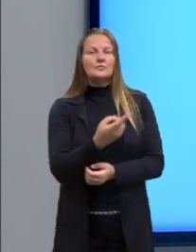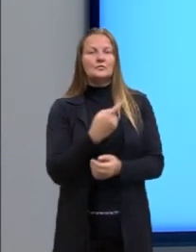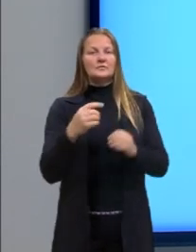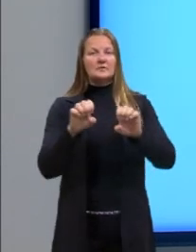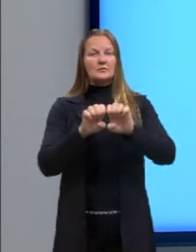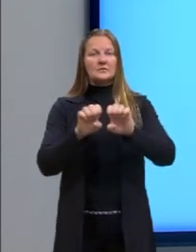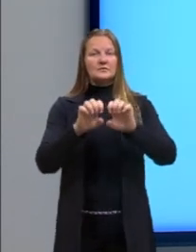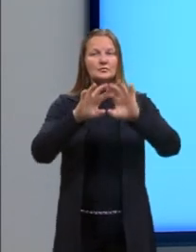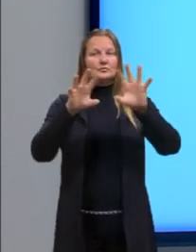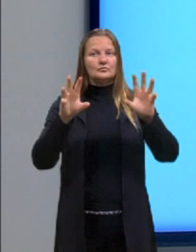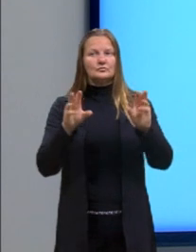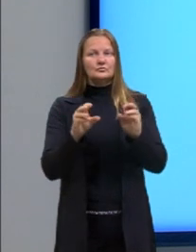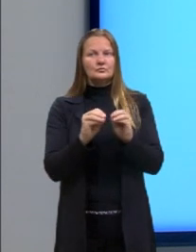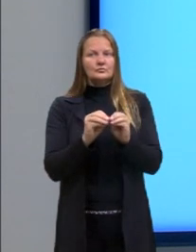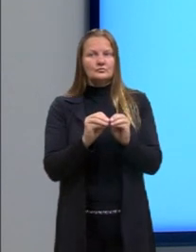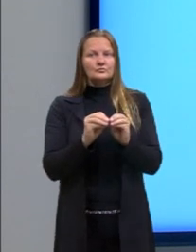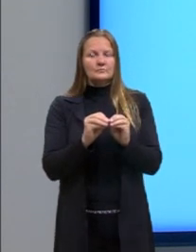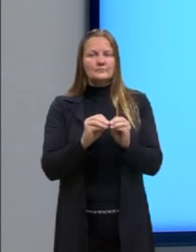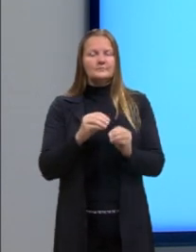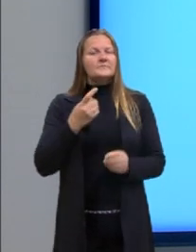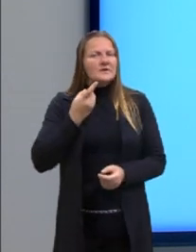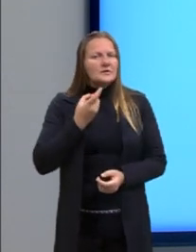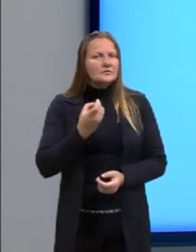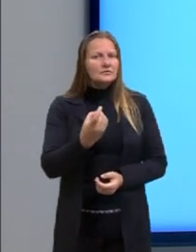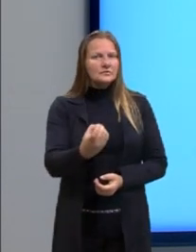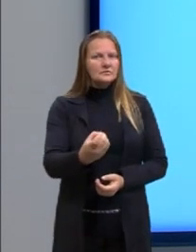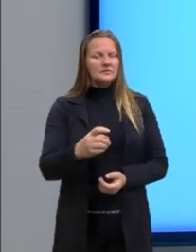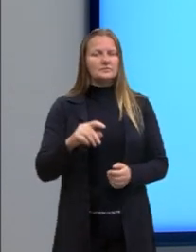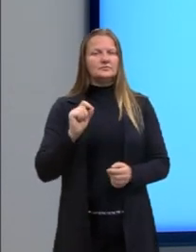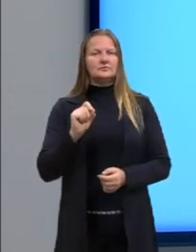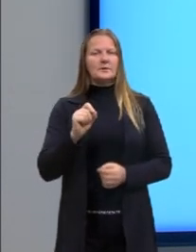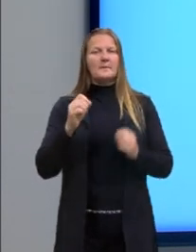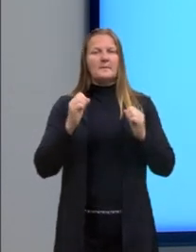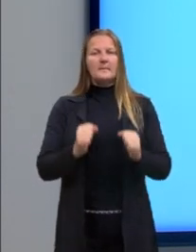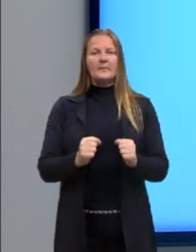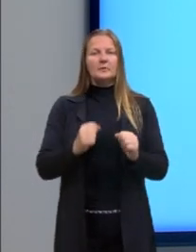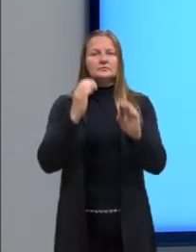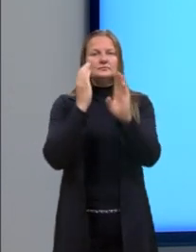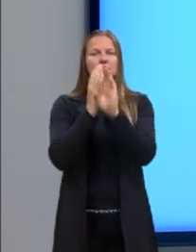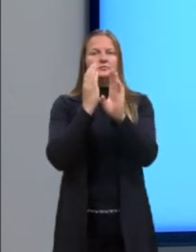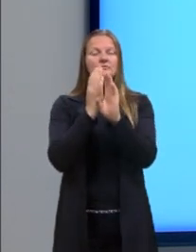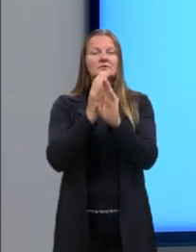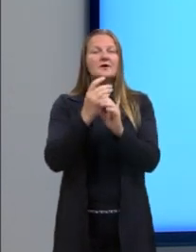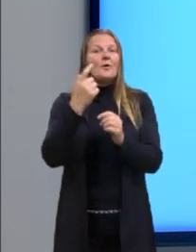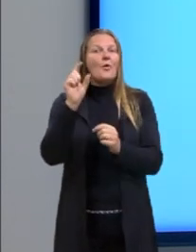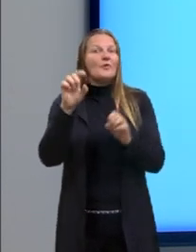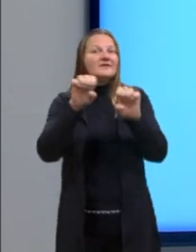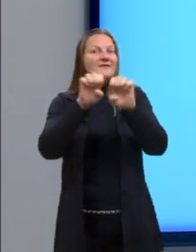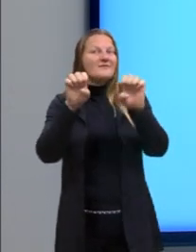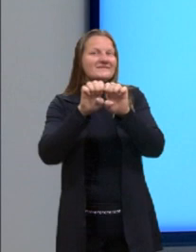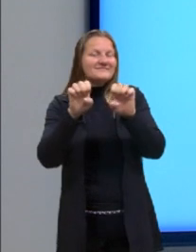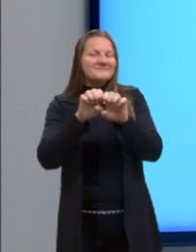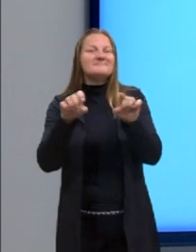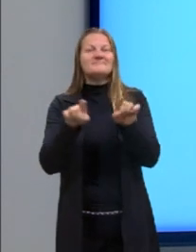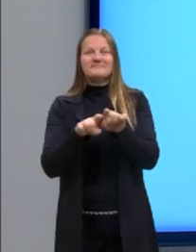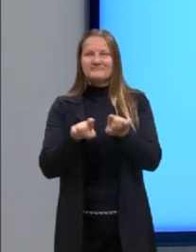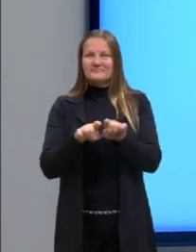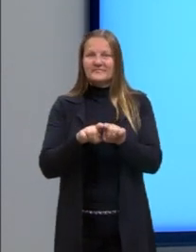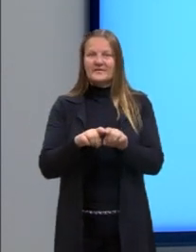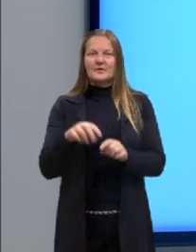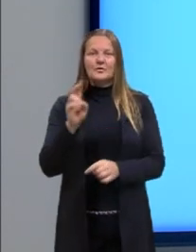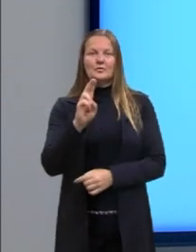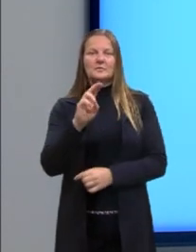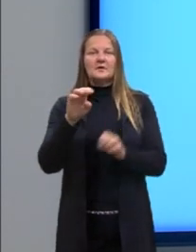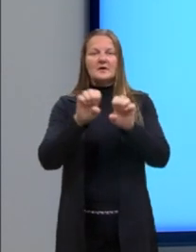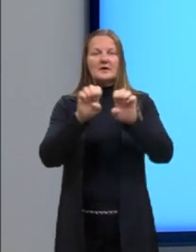reduzida? O interessante sobre ela é que nós podemos encontrar uma outra equação que nós chamamos de